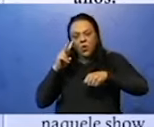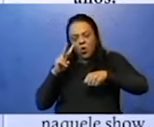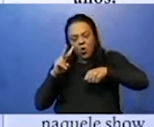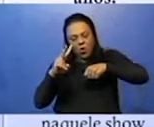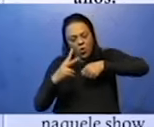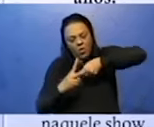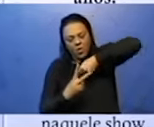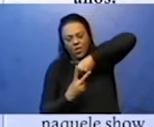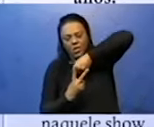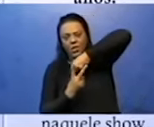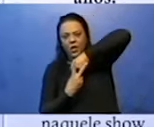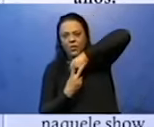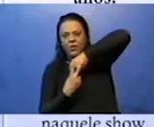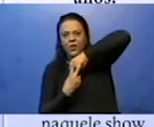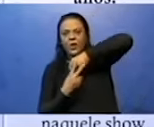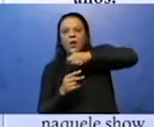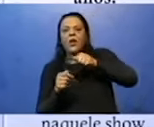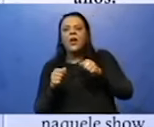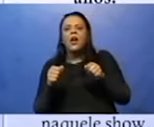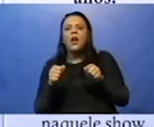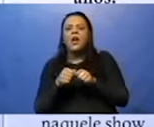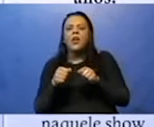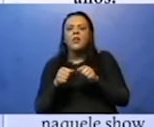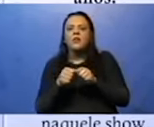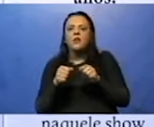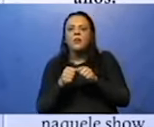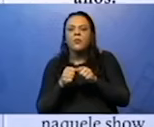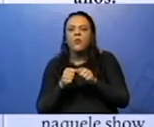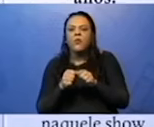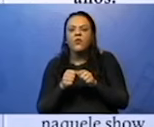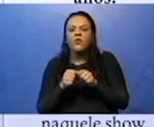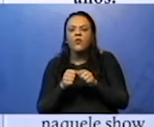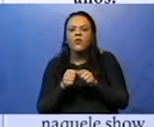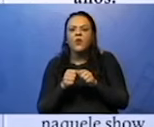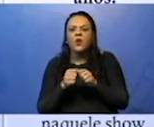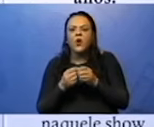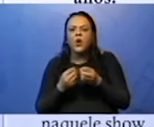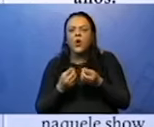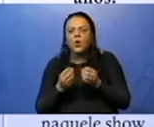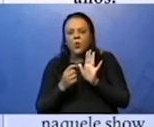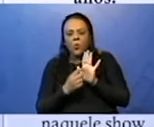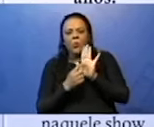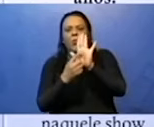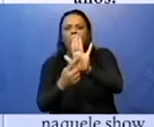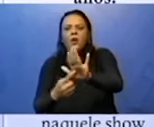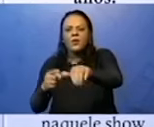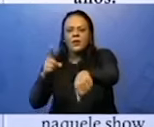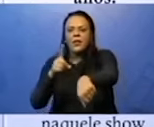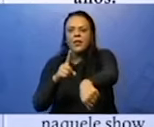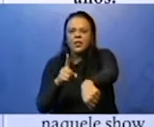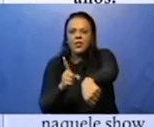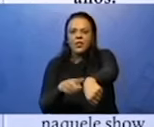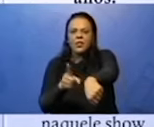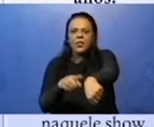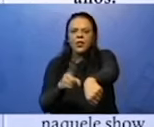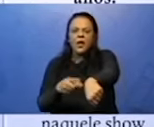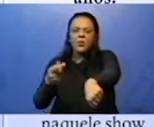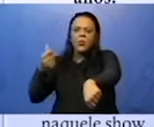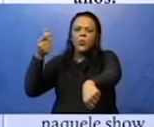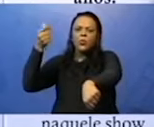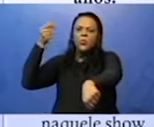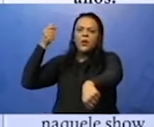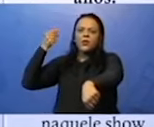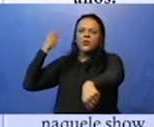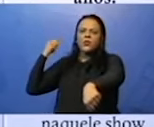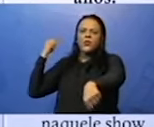sujeito que é. Então, o verbo fazer, certo? Quando ele indica tempo decorrido, que passou, faz 20 dias que cheguei